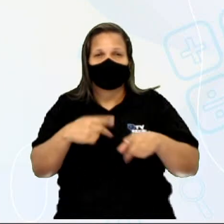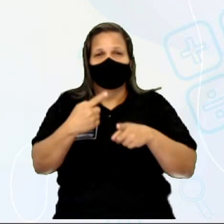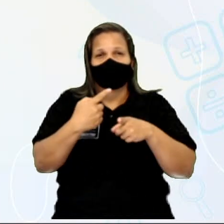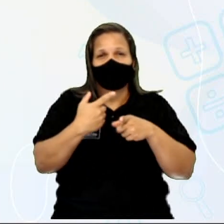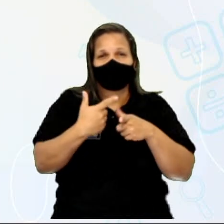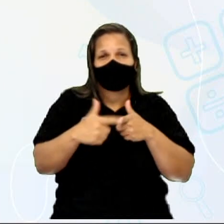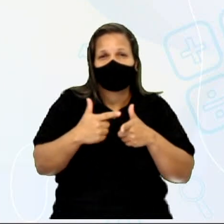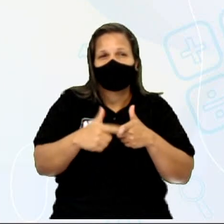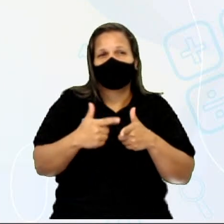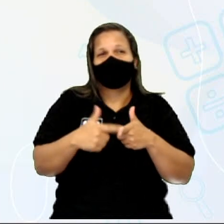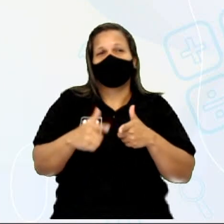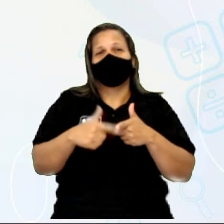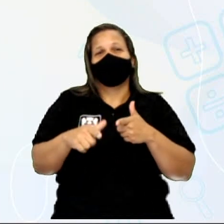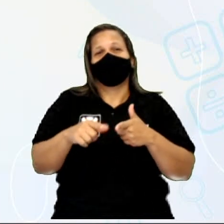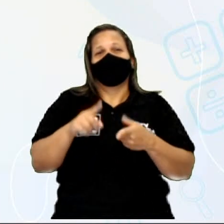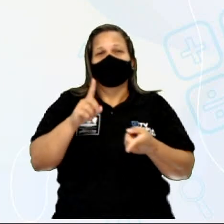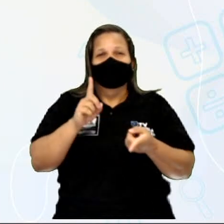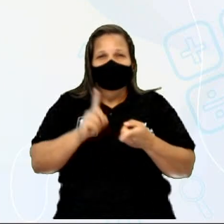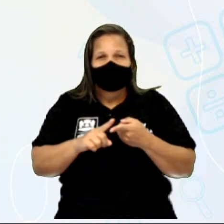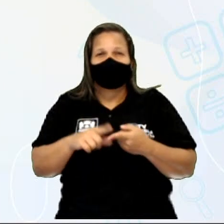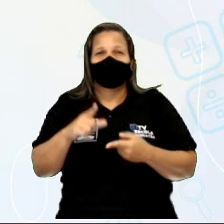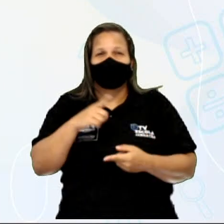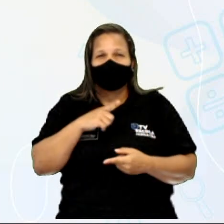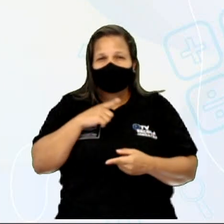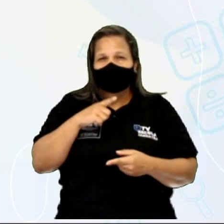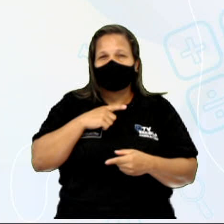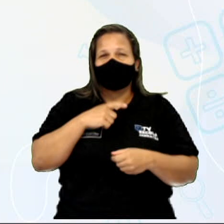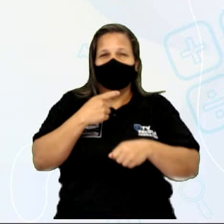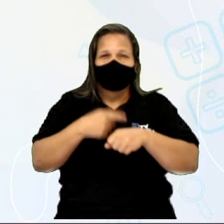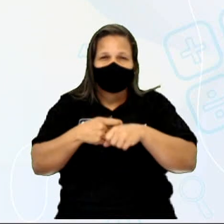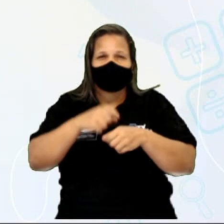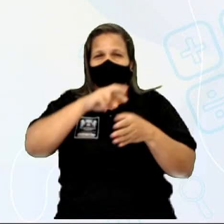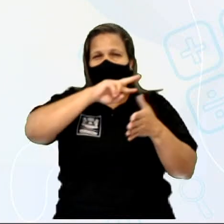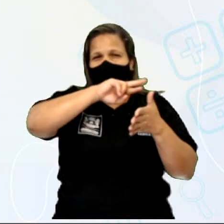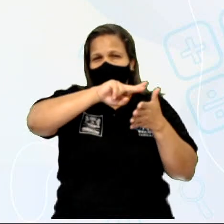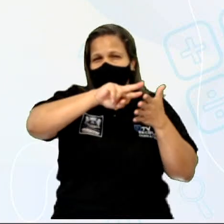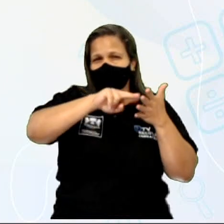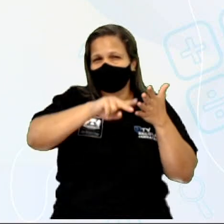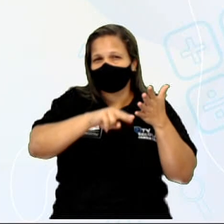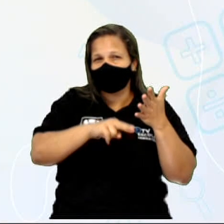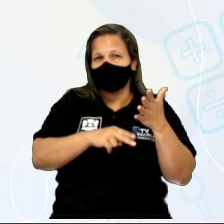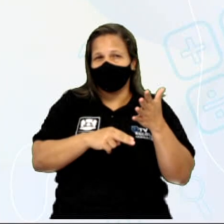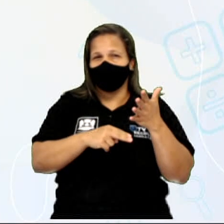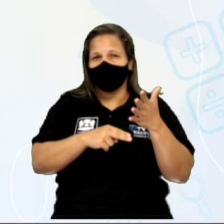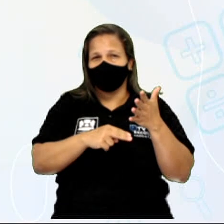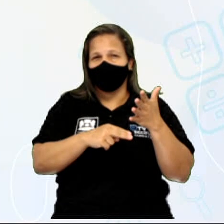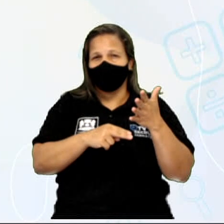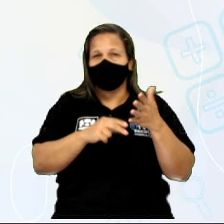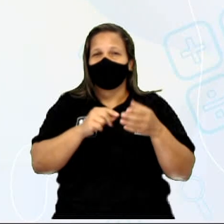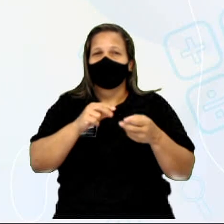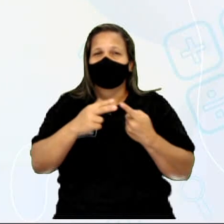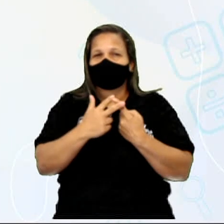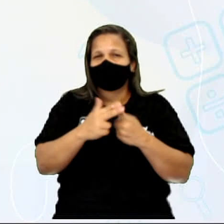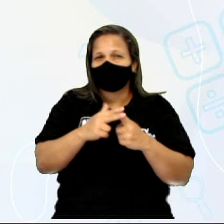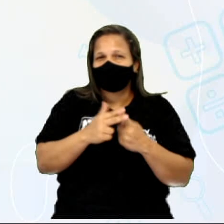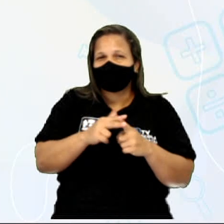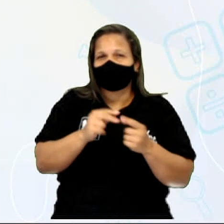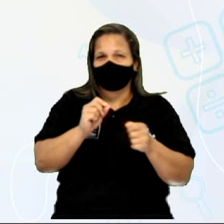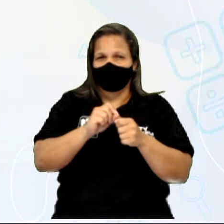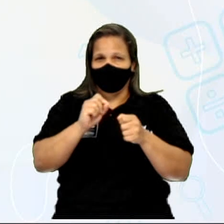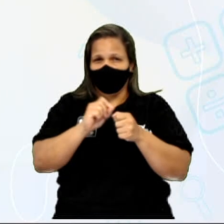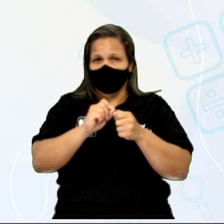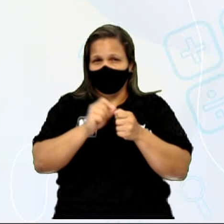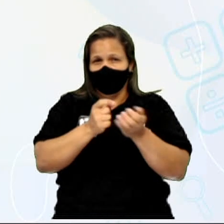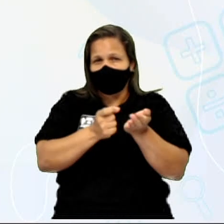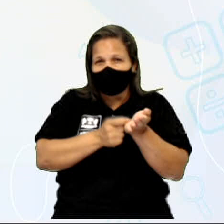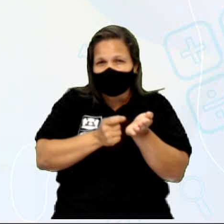também utiliza zinco, também utiliza cobre, para construir a sua pilha. E posteriormente, lá